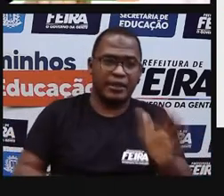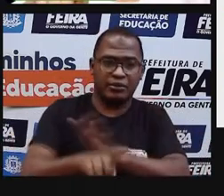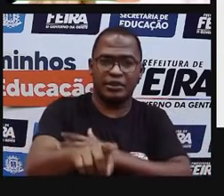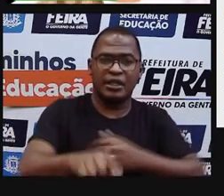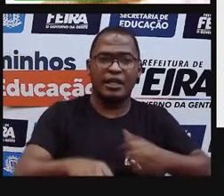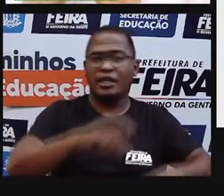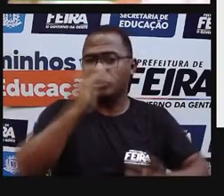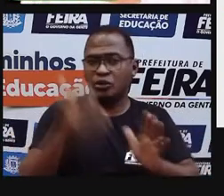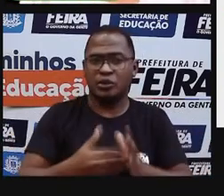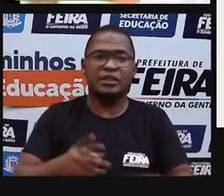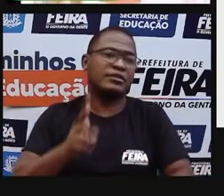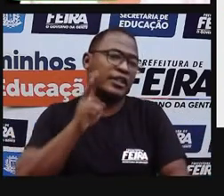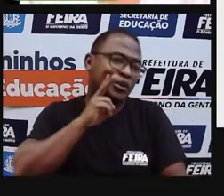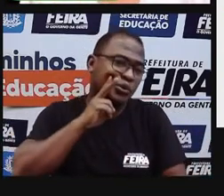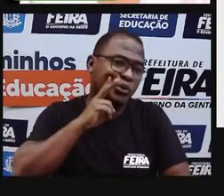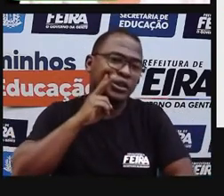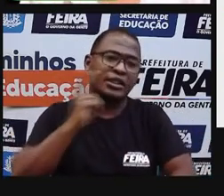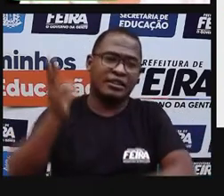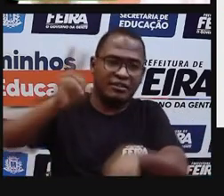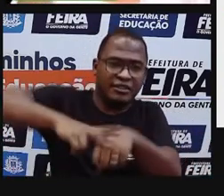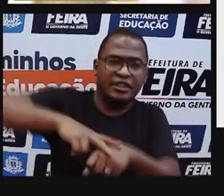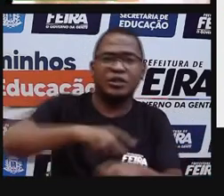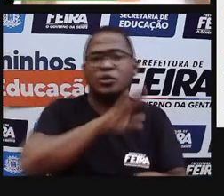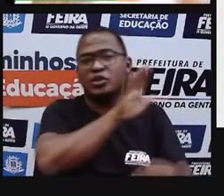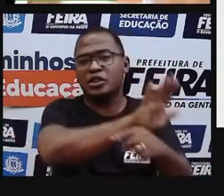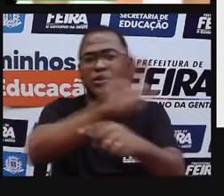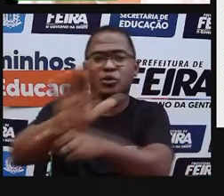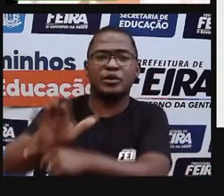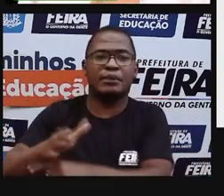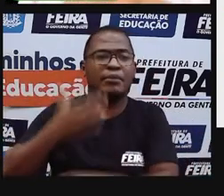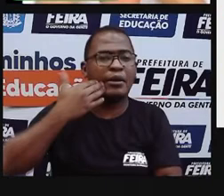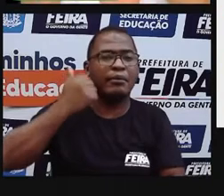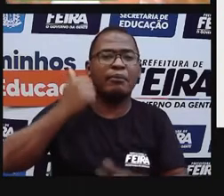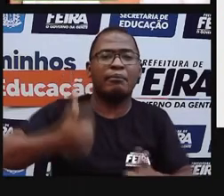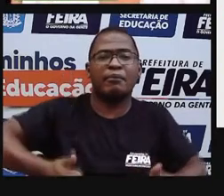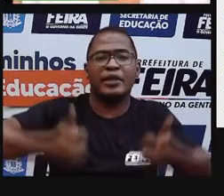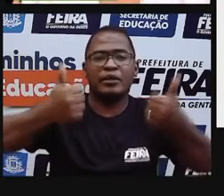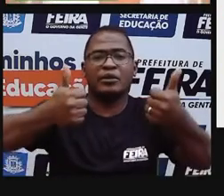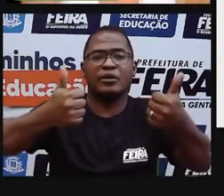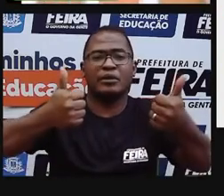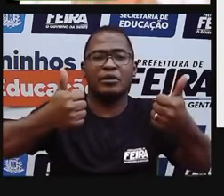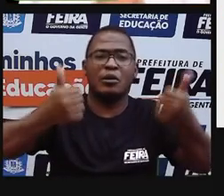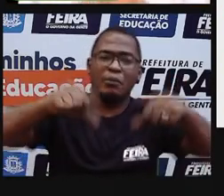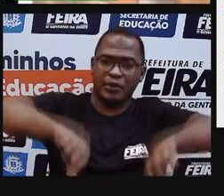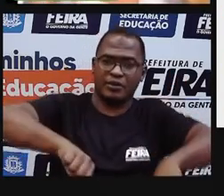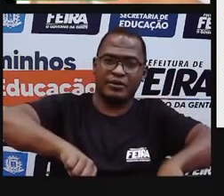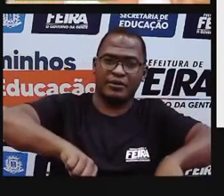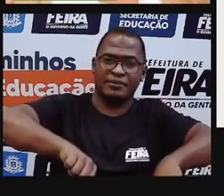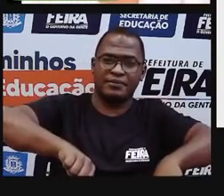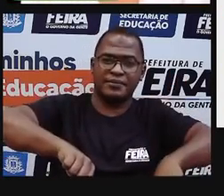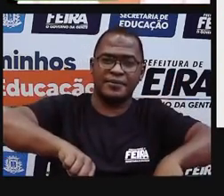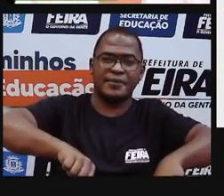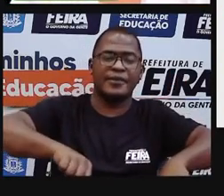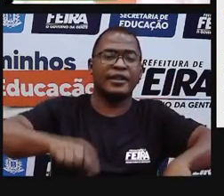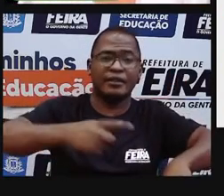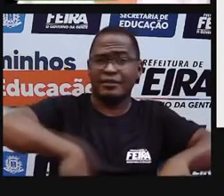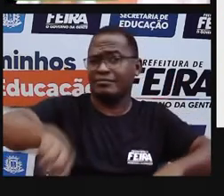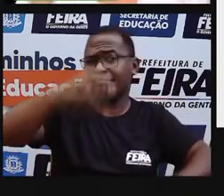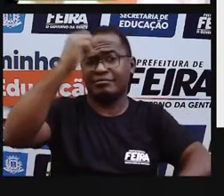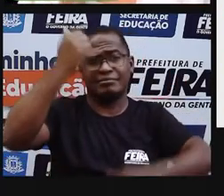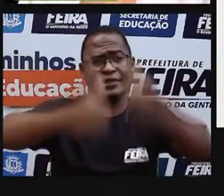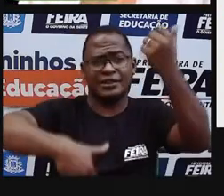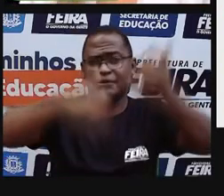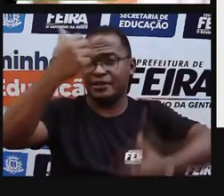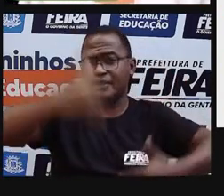A gente tem aí só alimento natural. Se eu estava falando para vocês que o alimento natural nos ajuda e previne as doenças. Então a gente vai